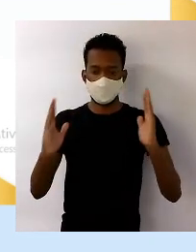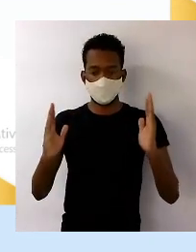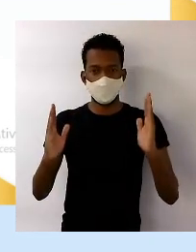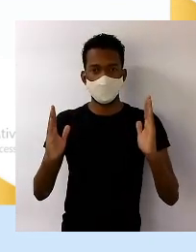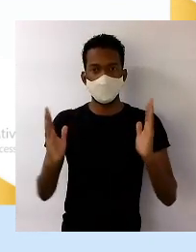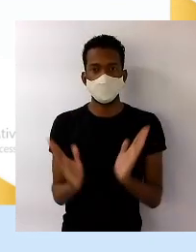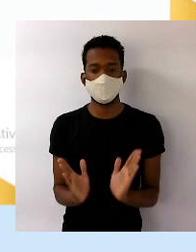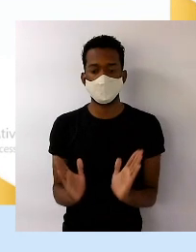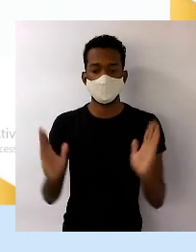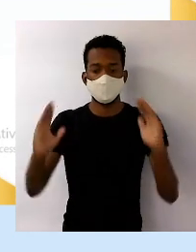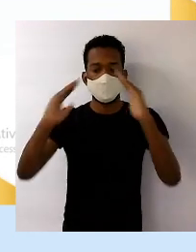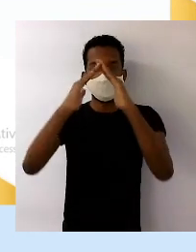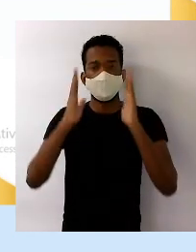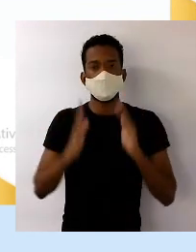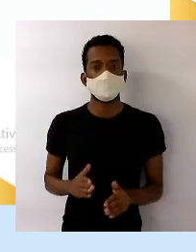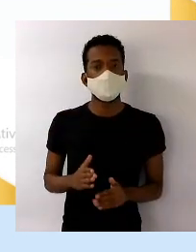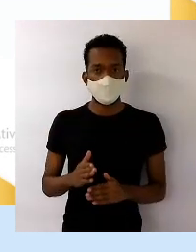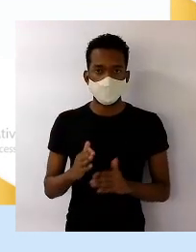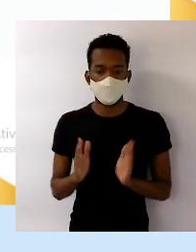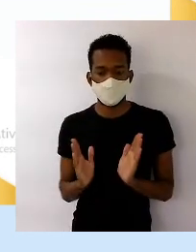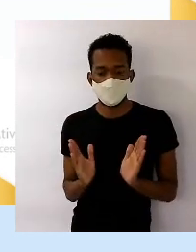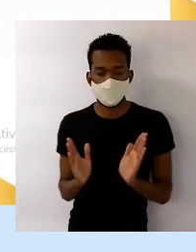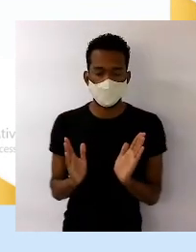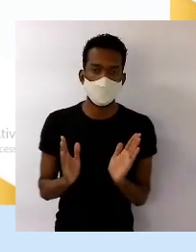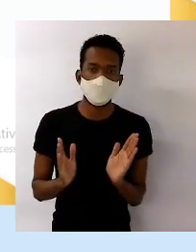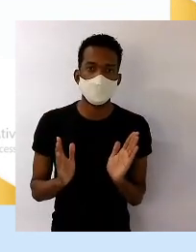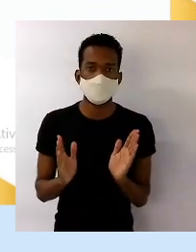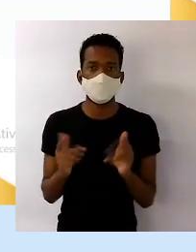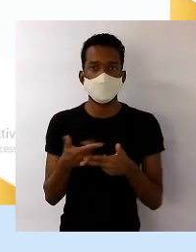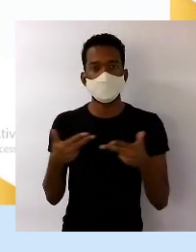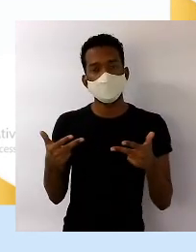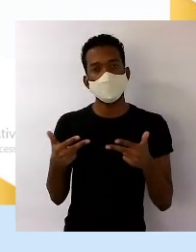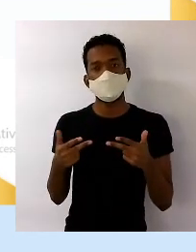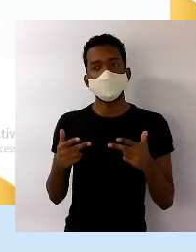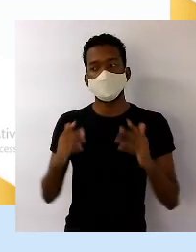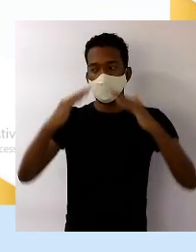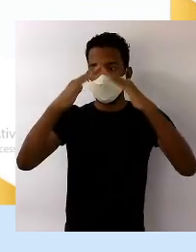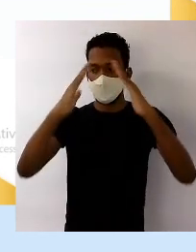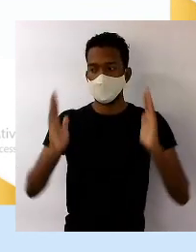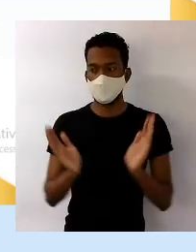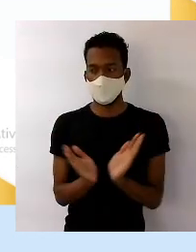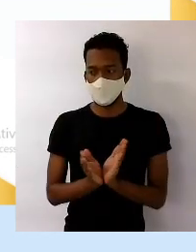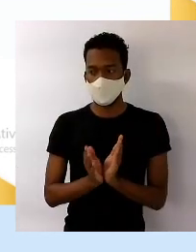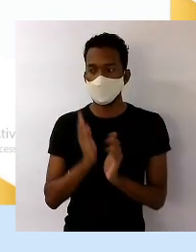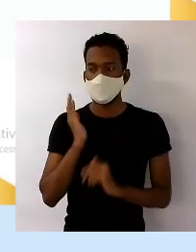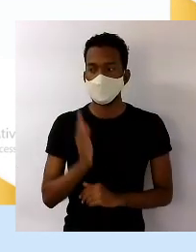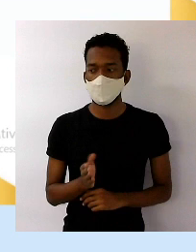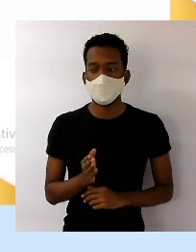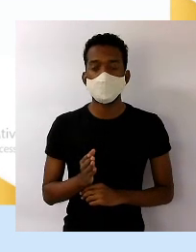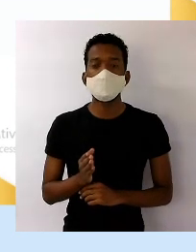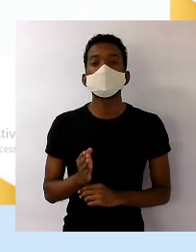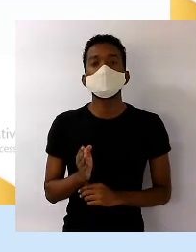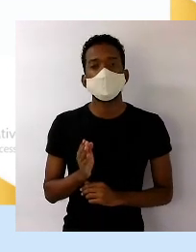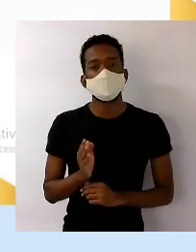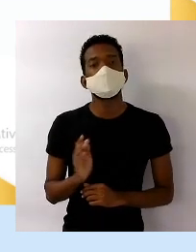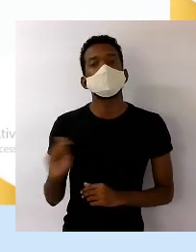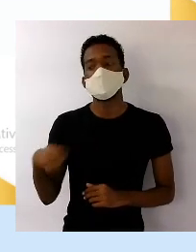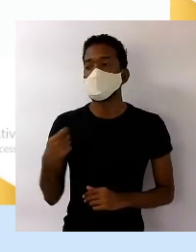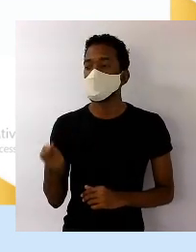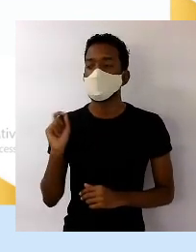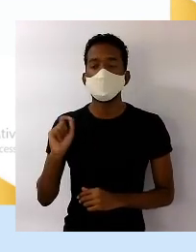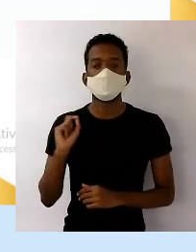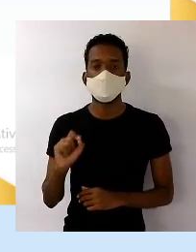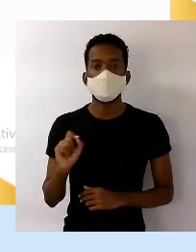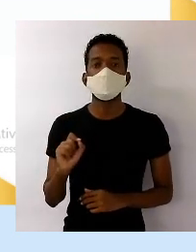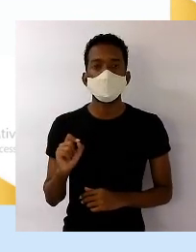começou a ficar mais largo do que a sua base. Isso só pode... Isso diz o